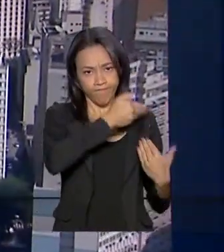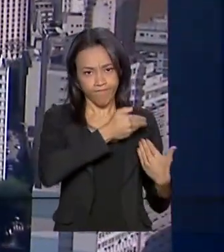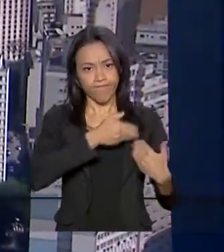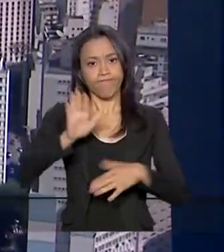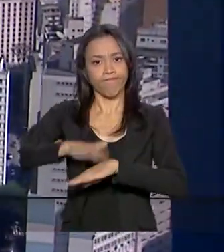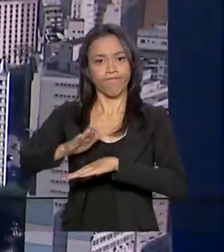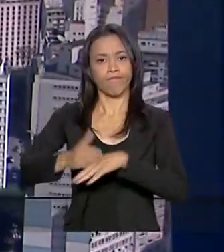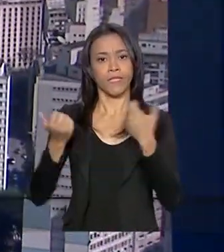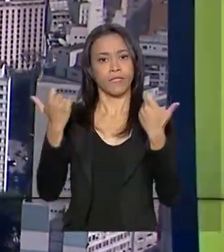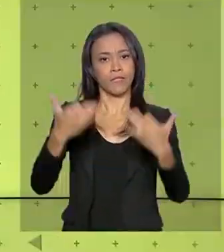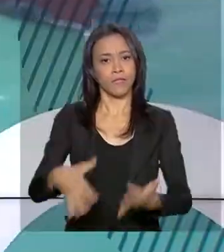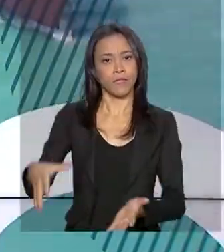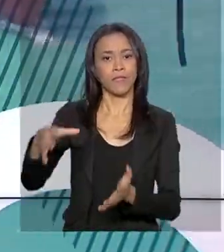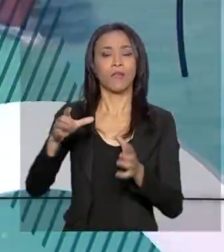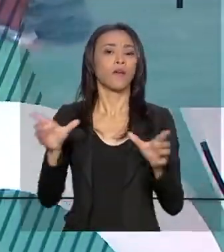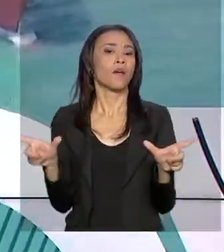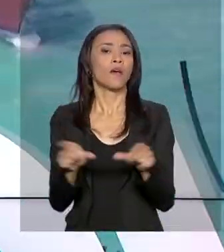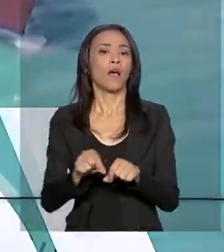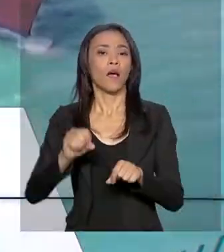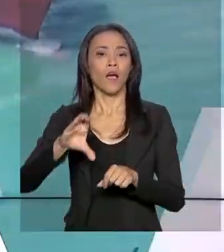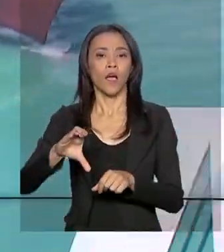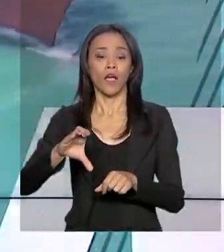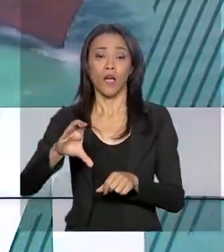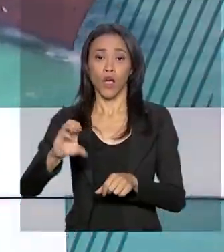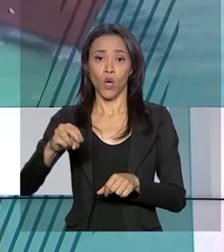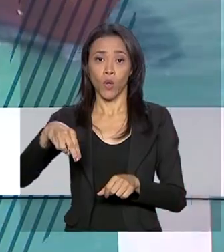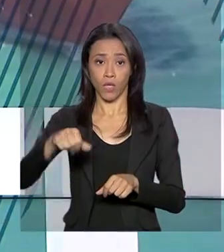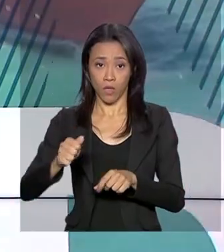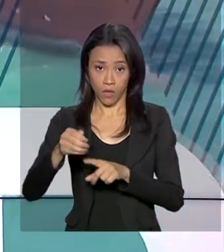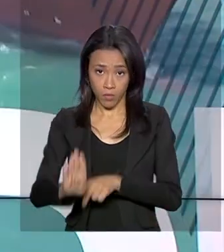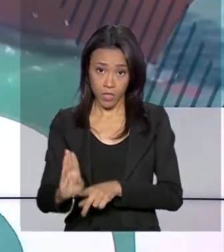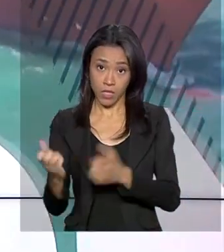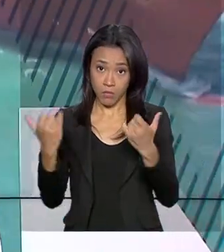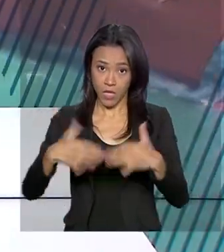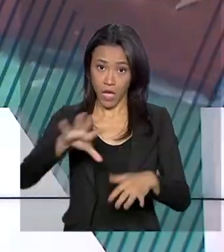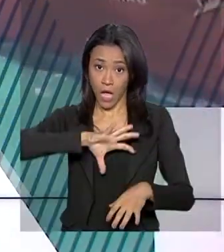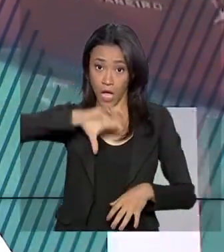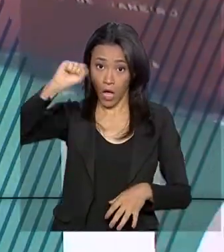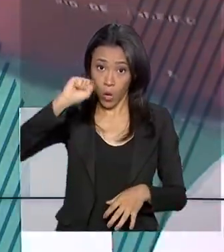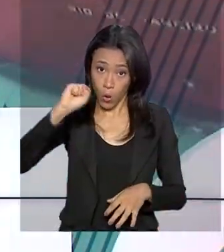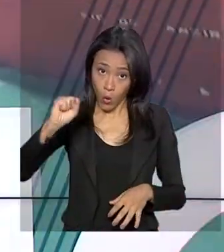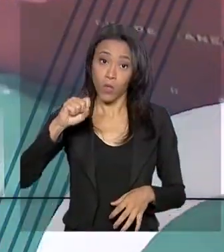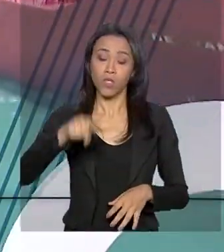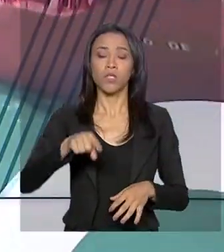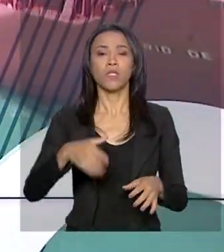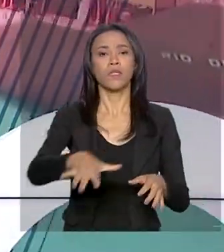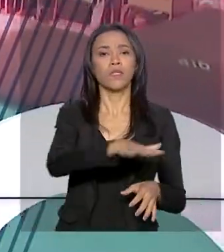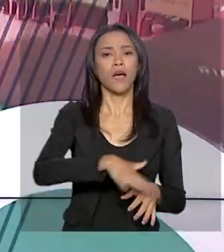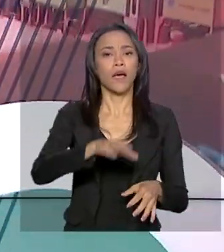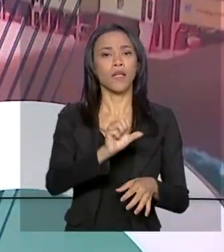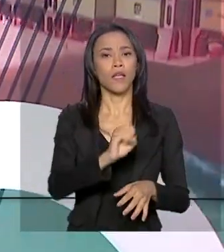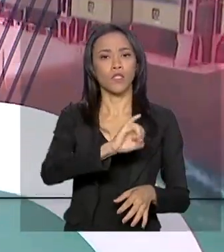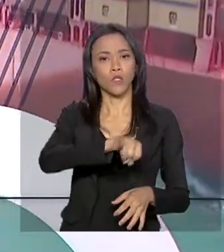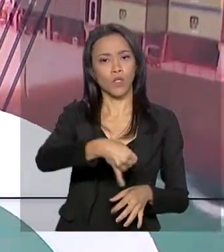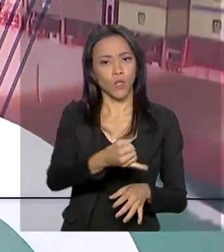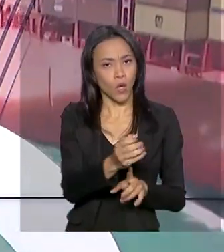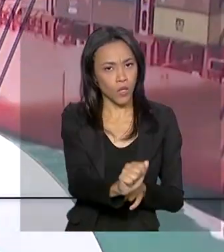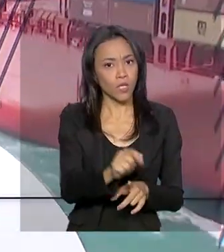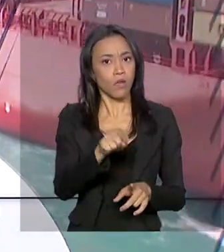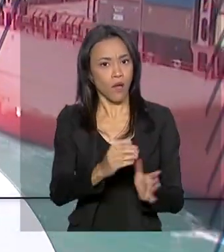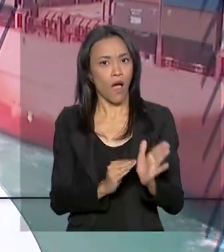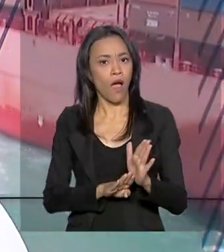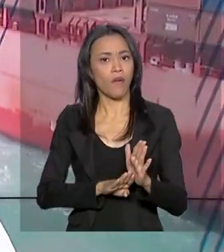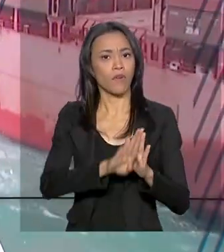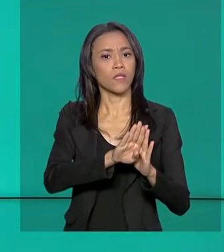Nacional de Abastecimento, a safra se mantém recorde. A soja vem mantendo a tendência de crescimento e deve avançar 1